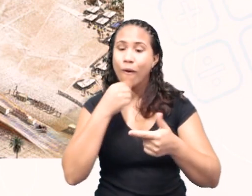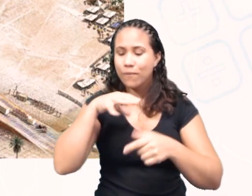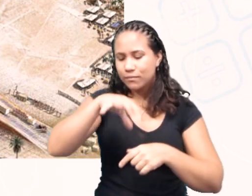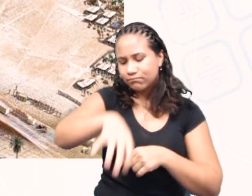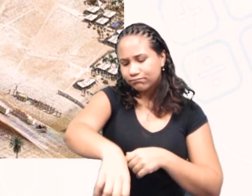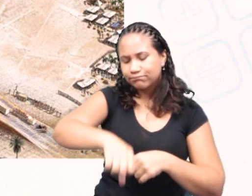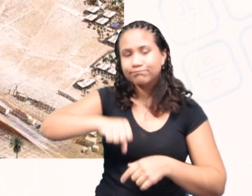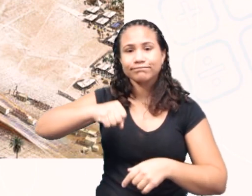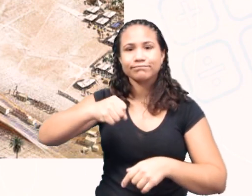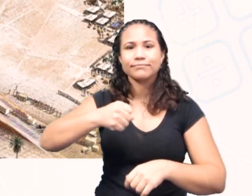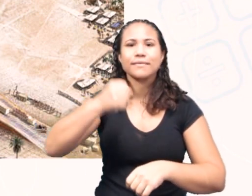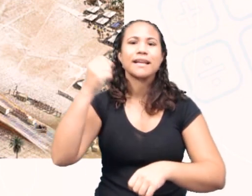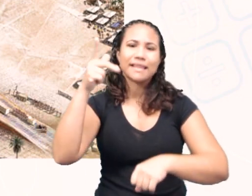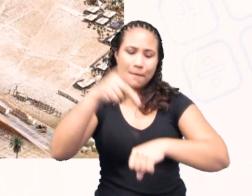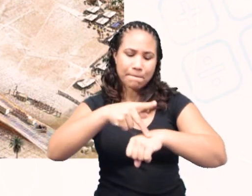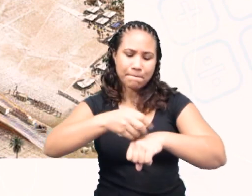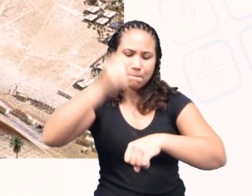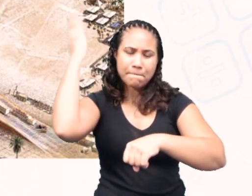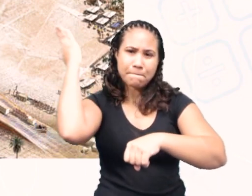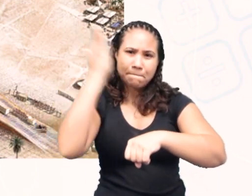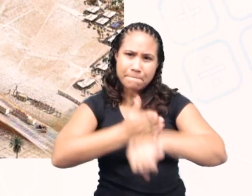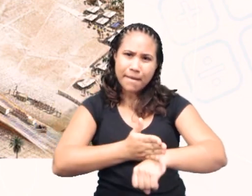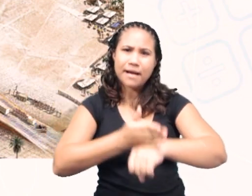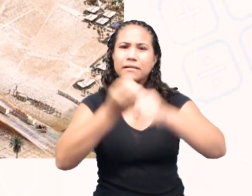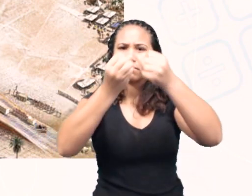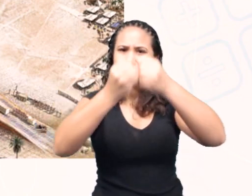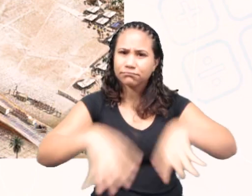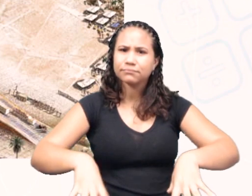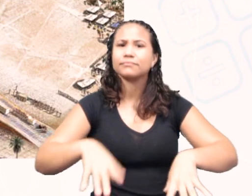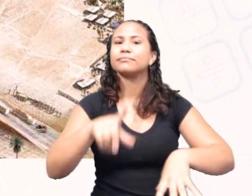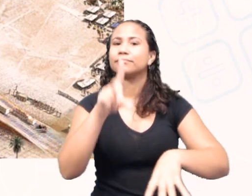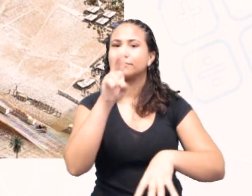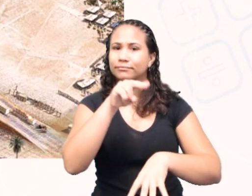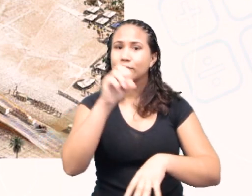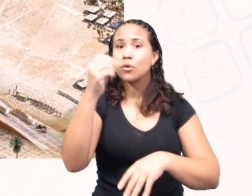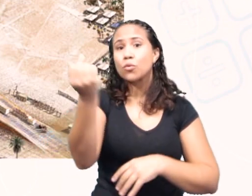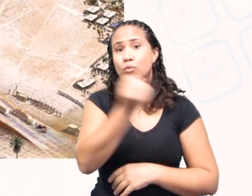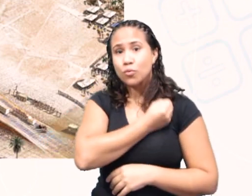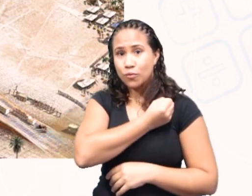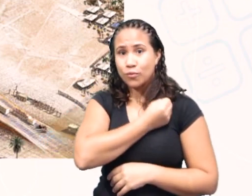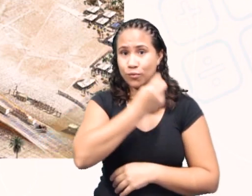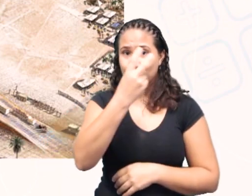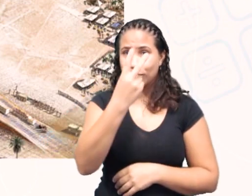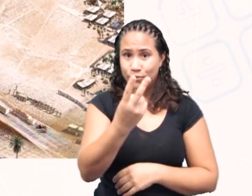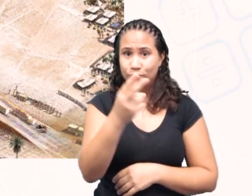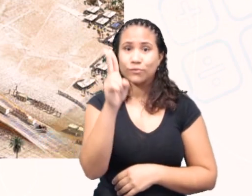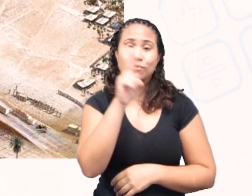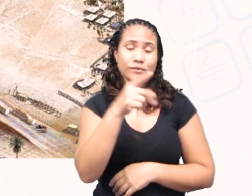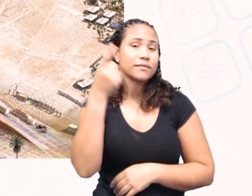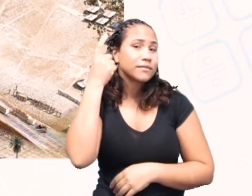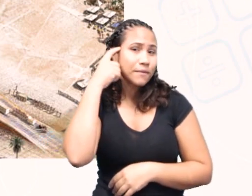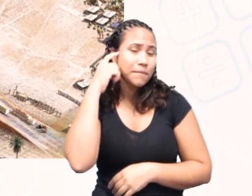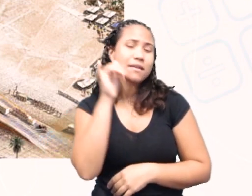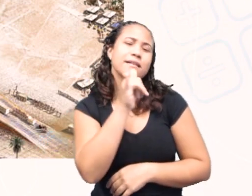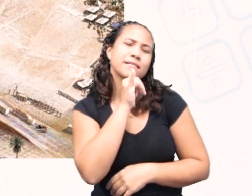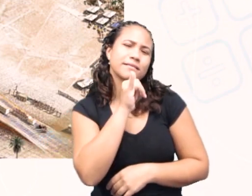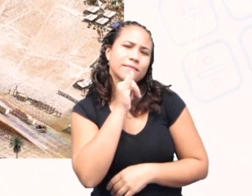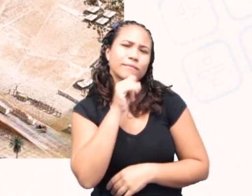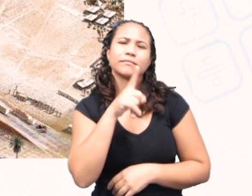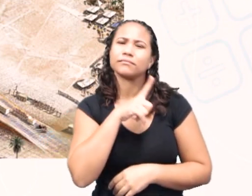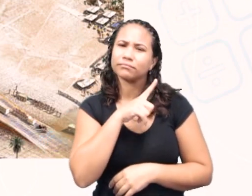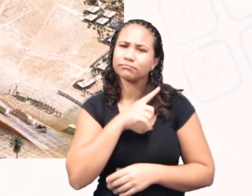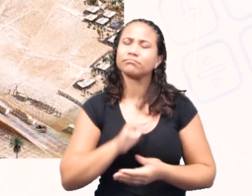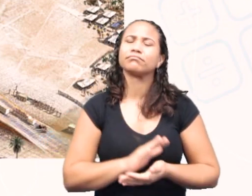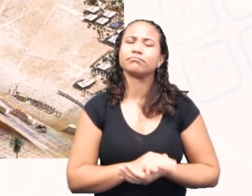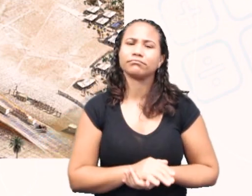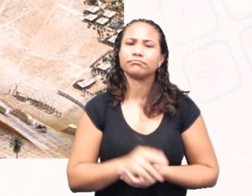que está quebrando a pedra, certo? No número 2, a gente também tem um exemplo da utilização